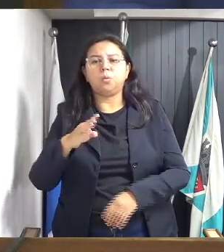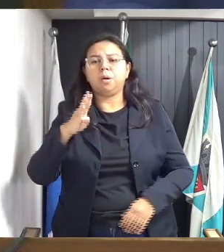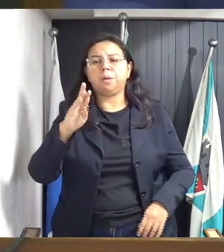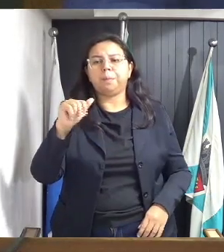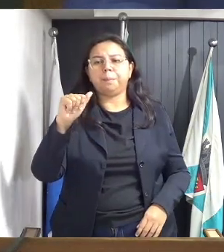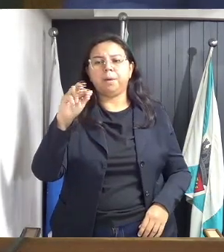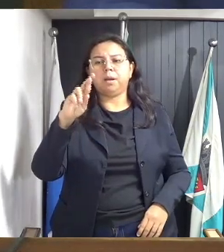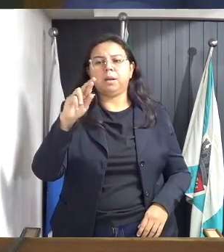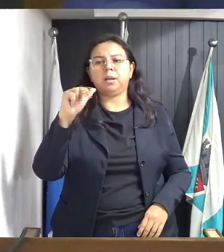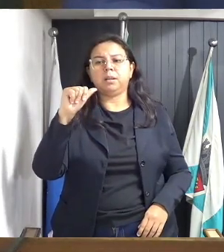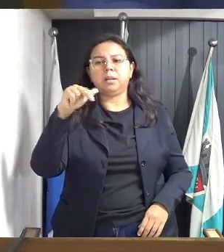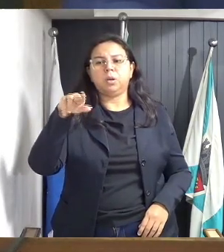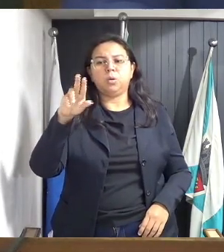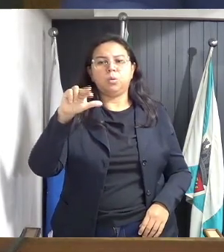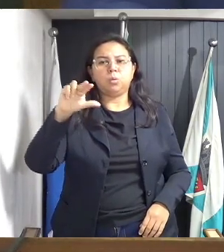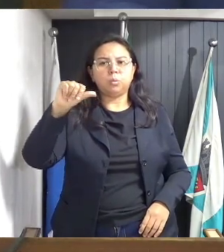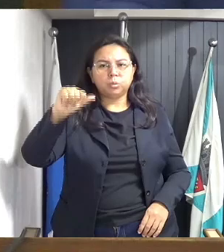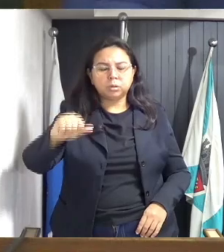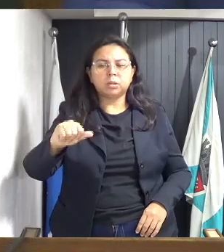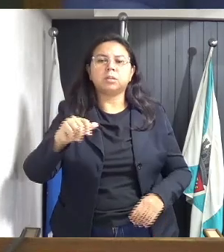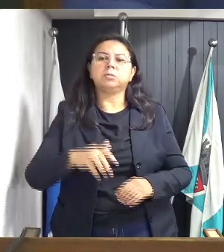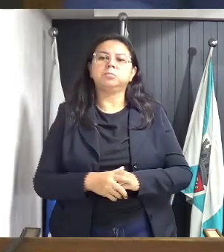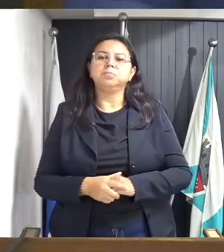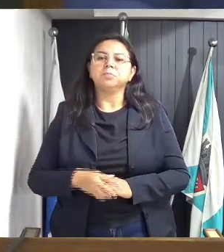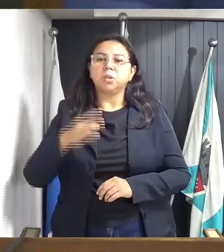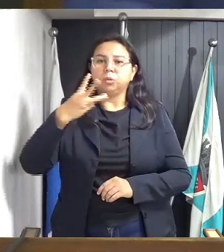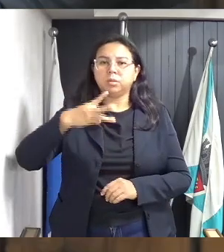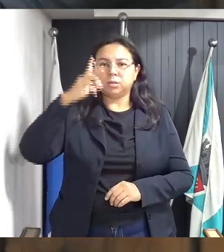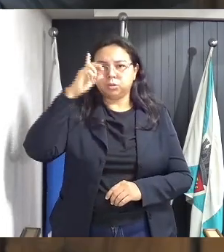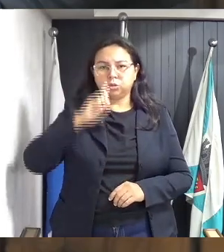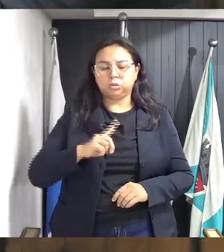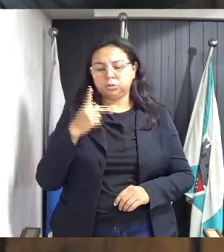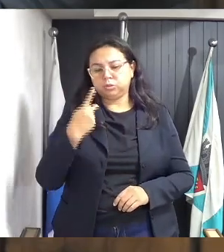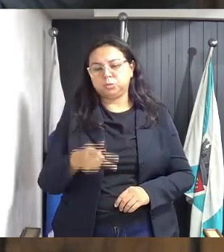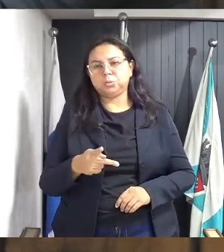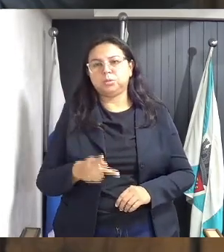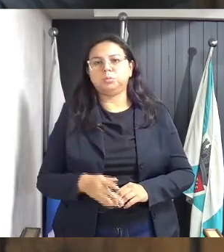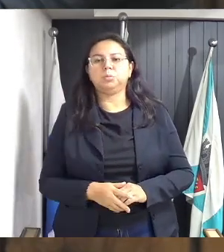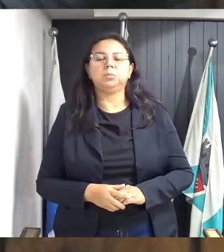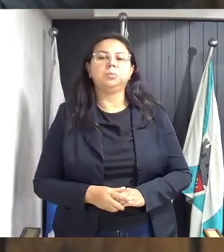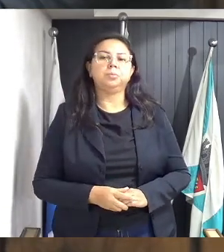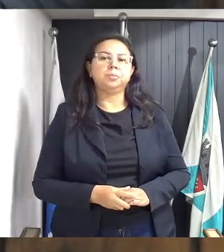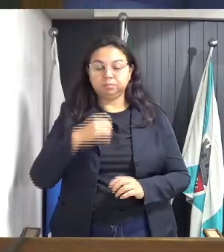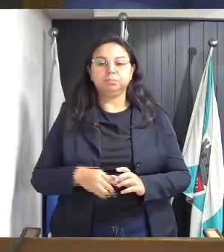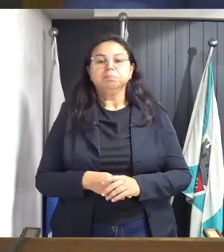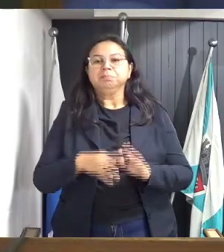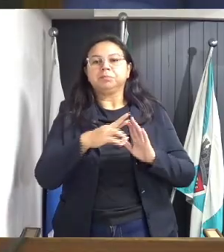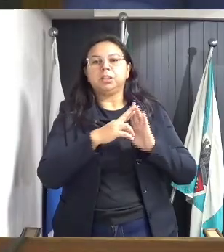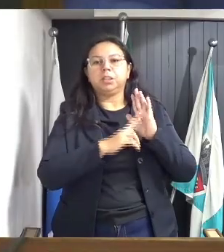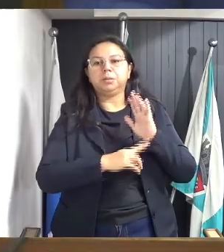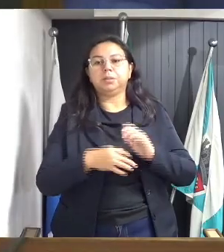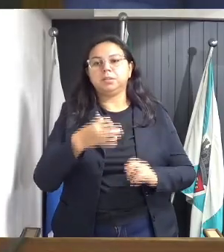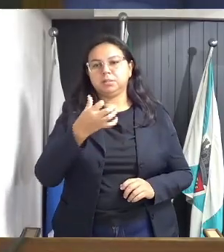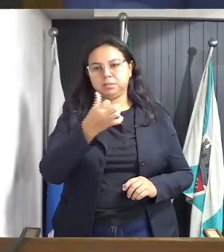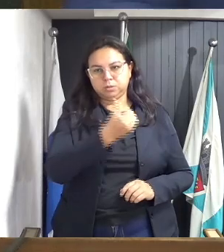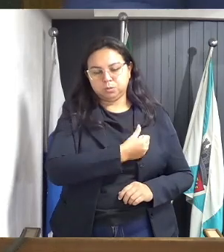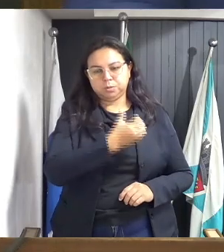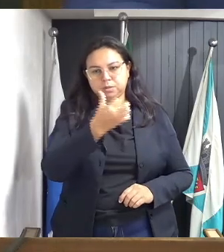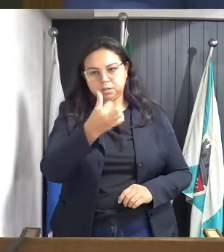bairro Parada Morabi, terceiro distrito deste município. Requerimento número 6